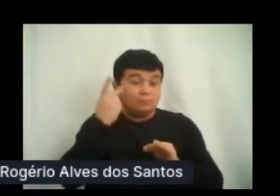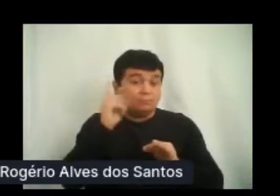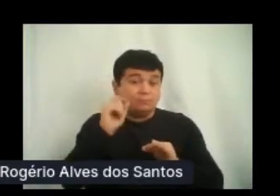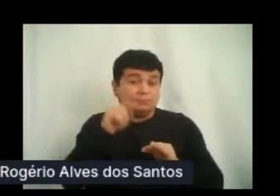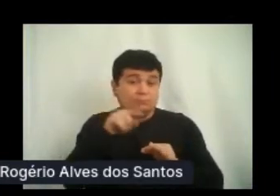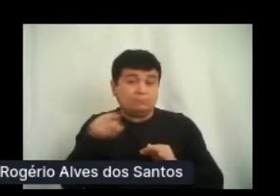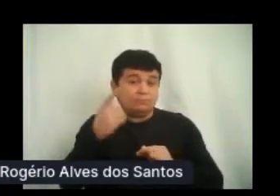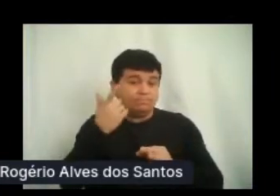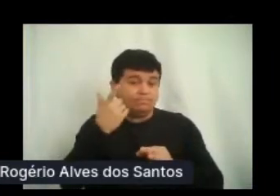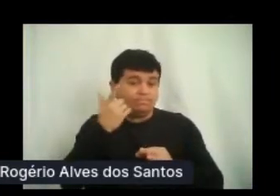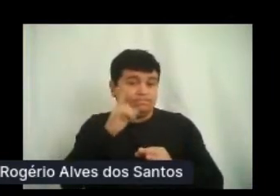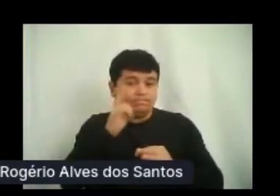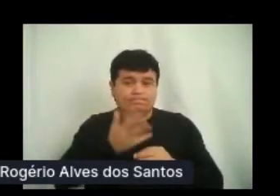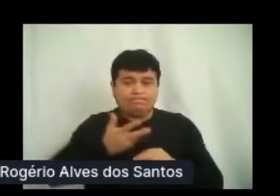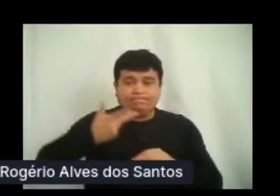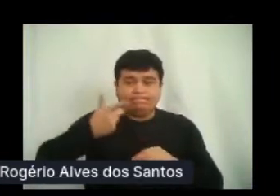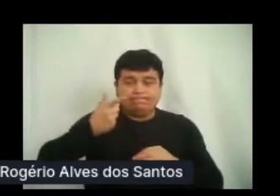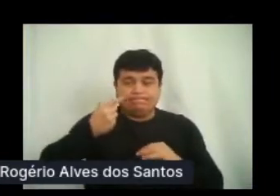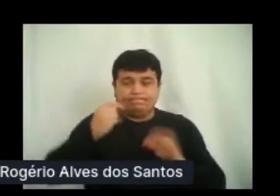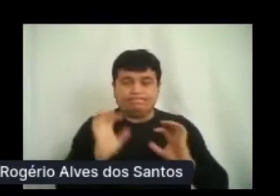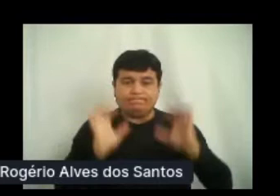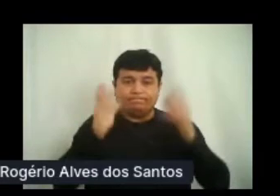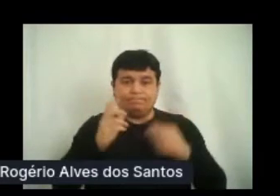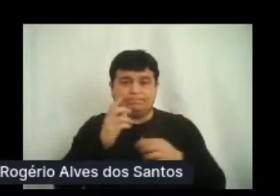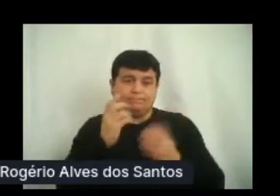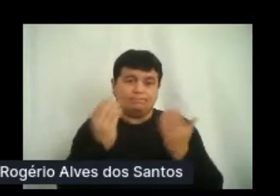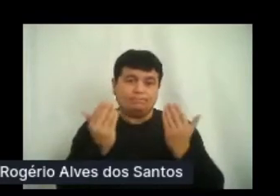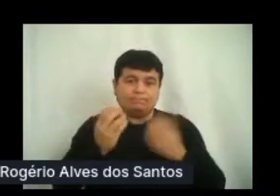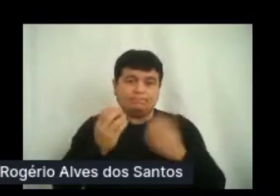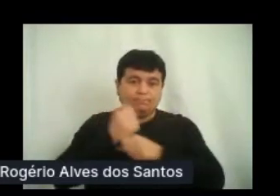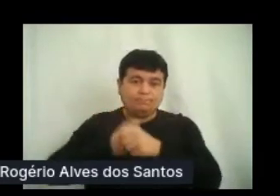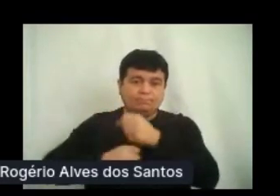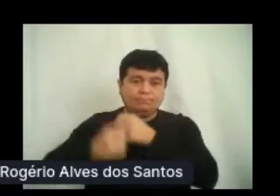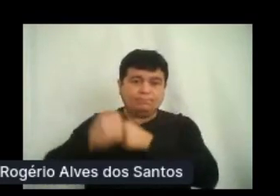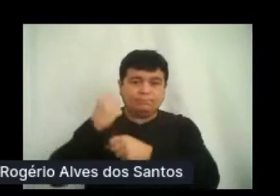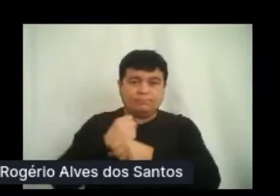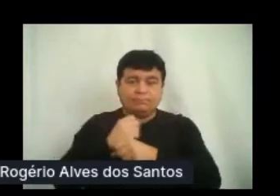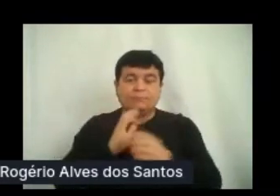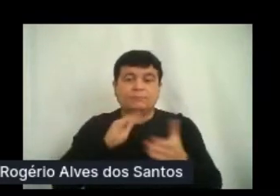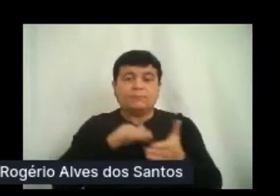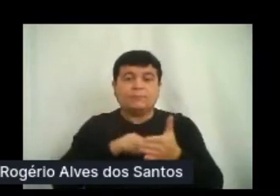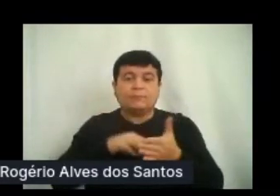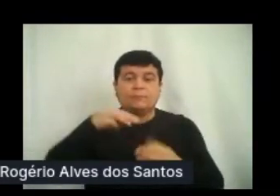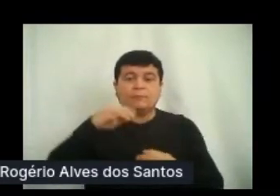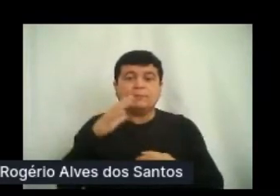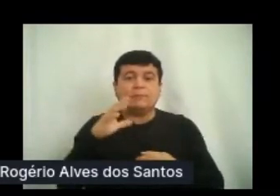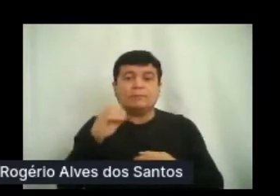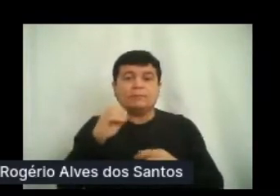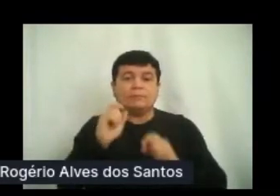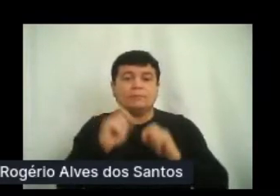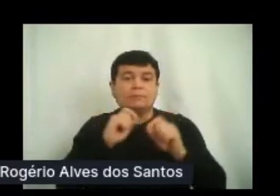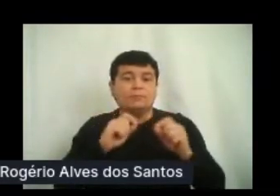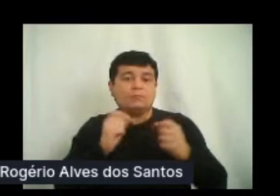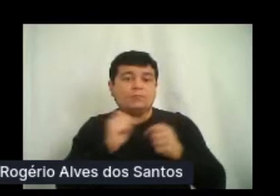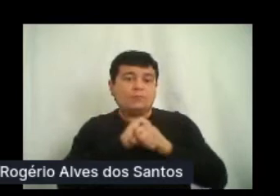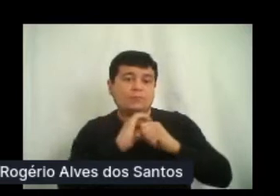ainda maior que o do ano passado. Até que, em março, o coronavírus e as medidas de isolamento social chegaram